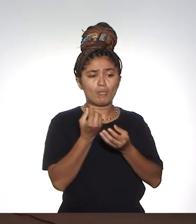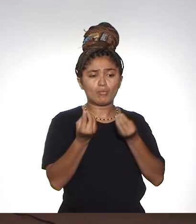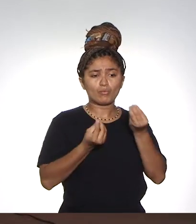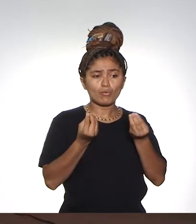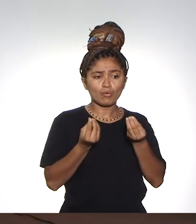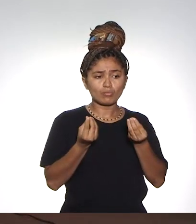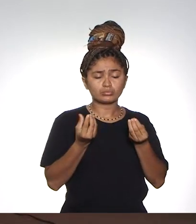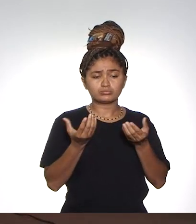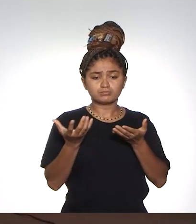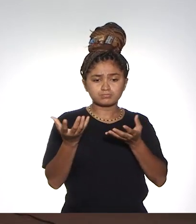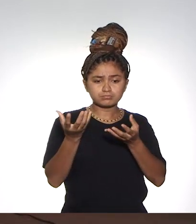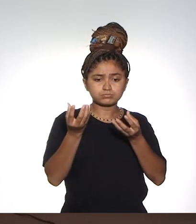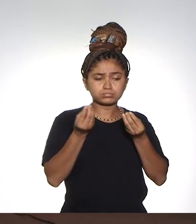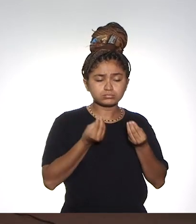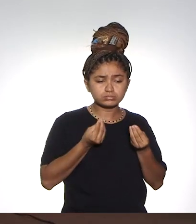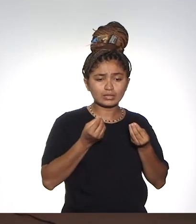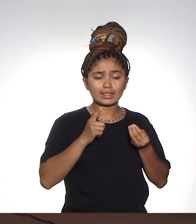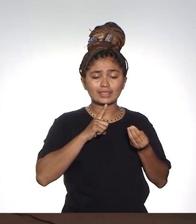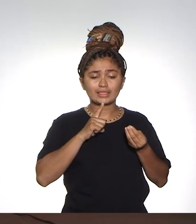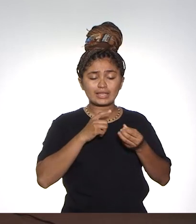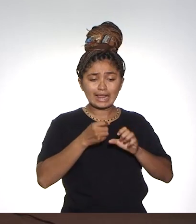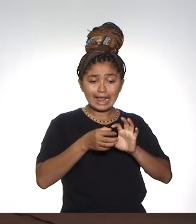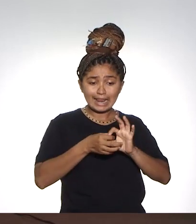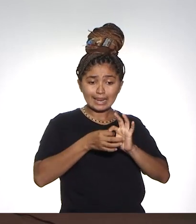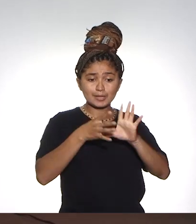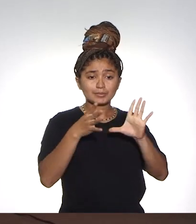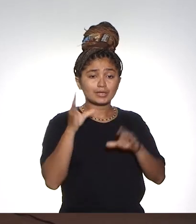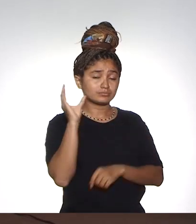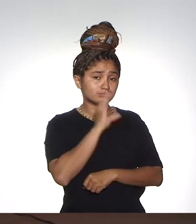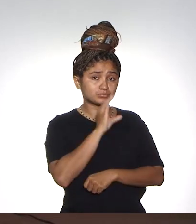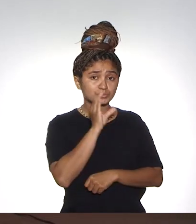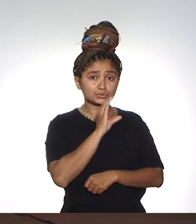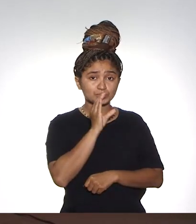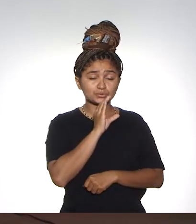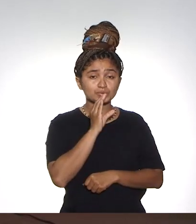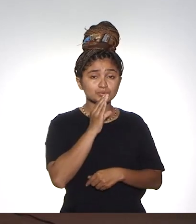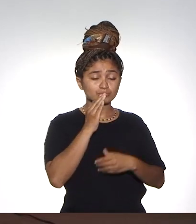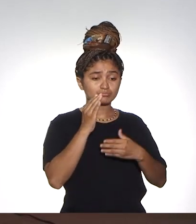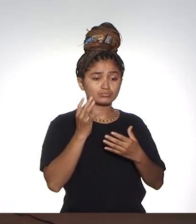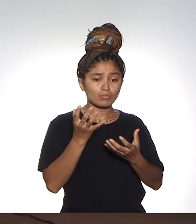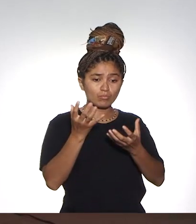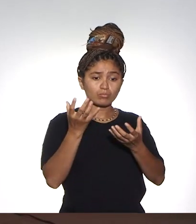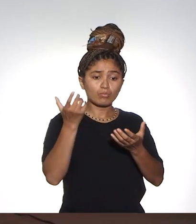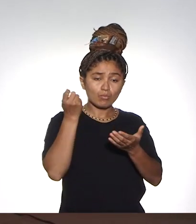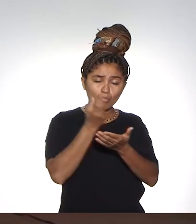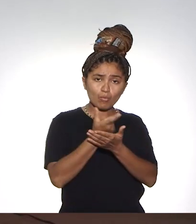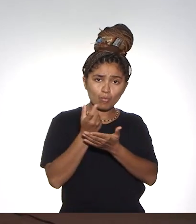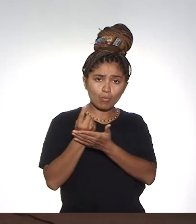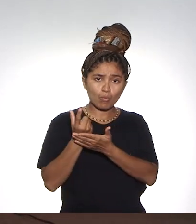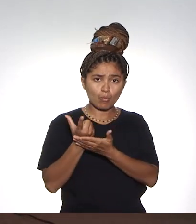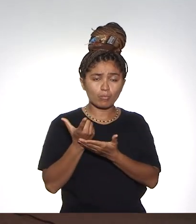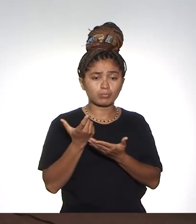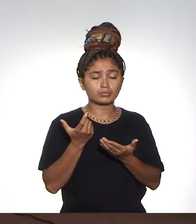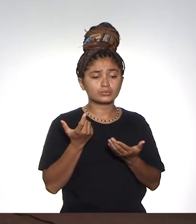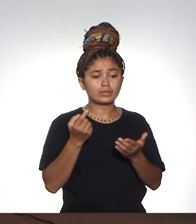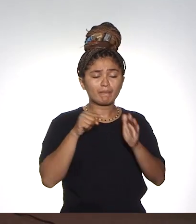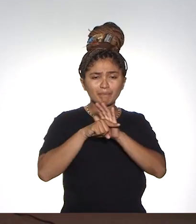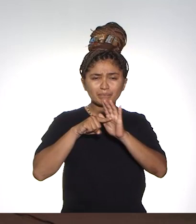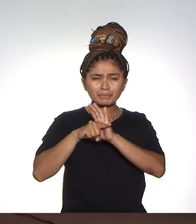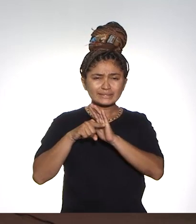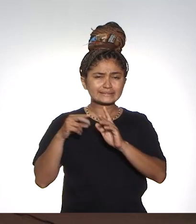compra, como é o processo de aquisição, dando mais liberdade e agilidade nessas aquisições.